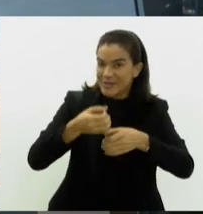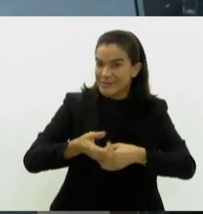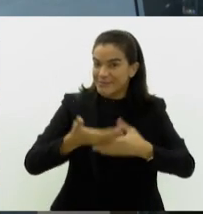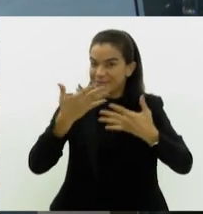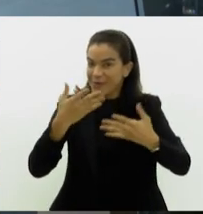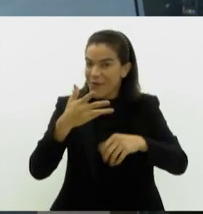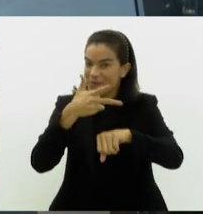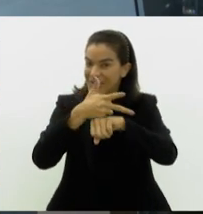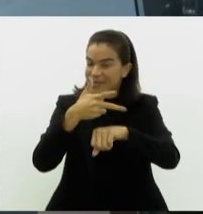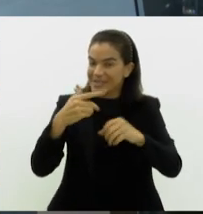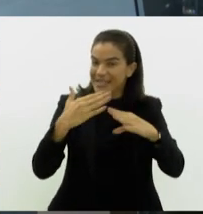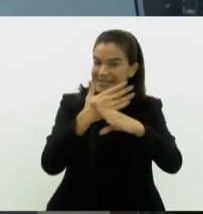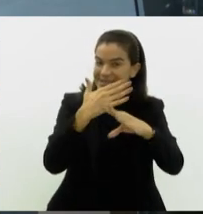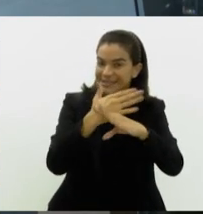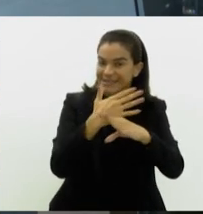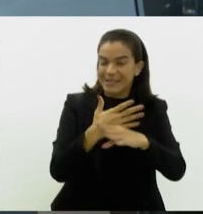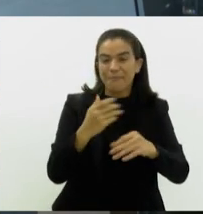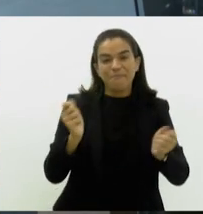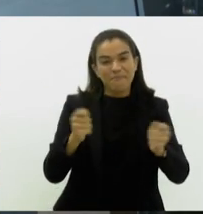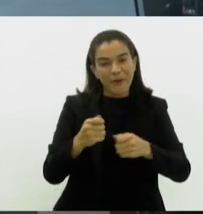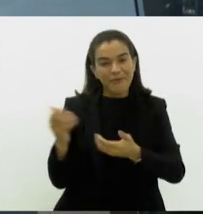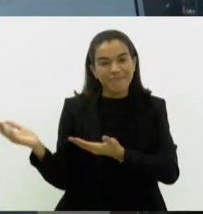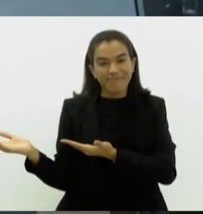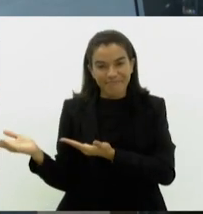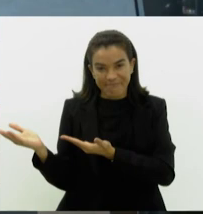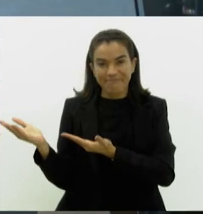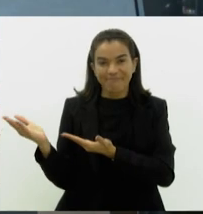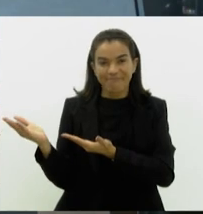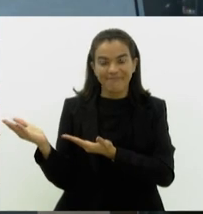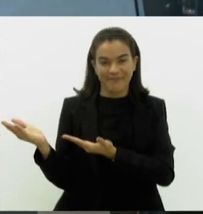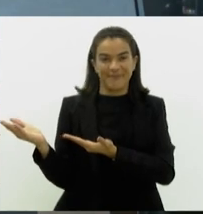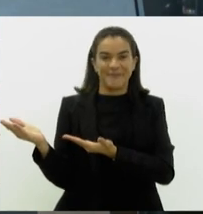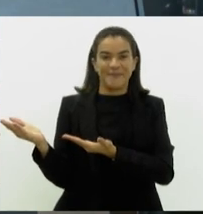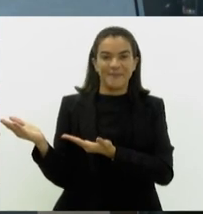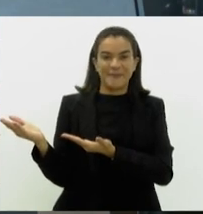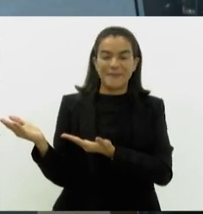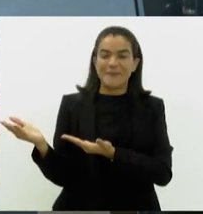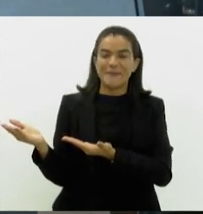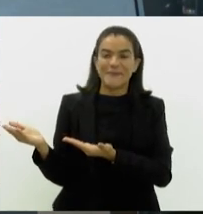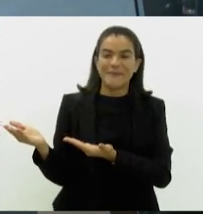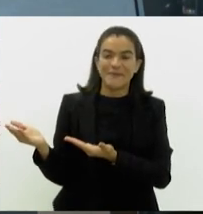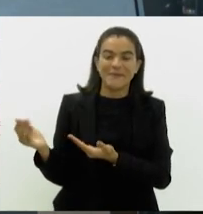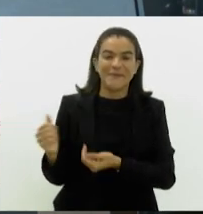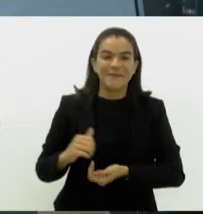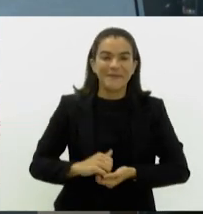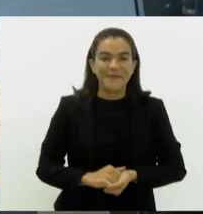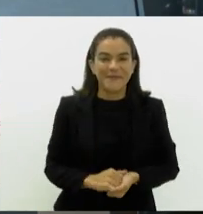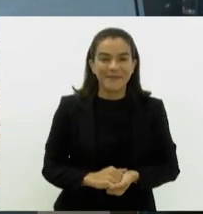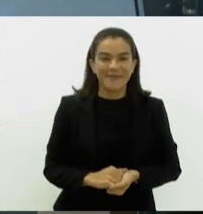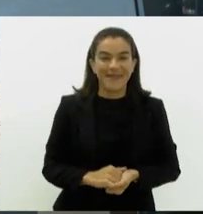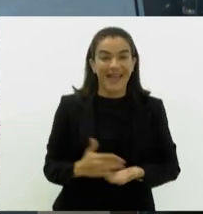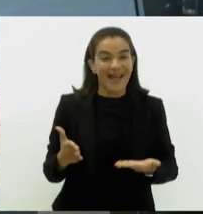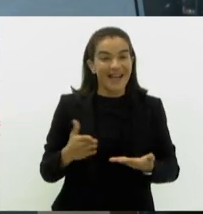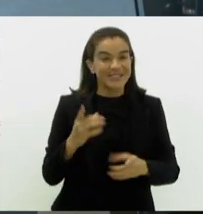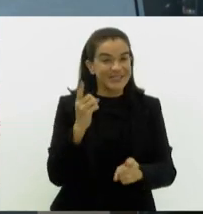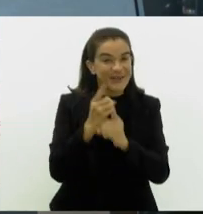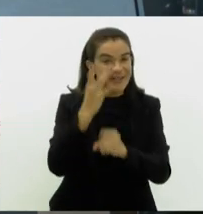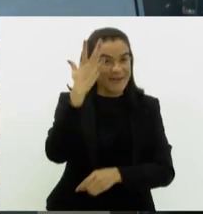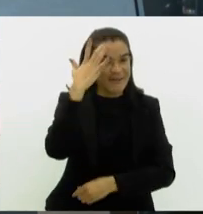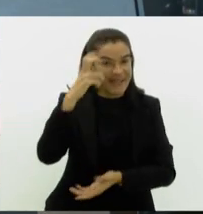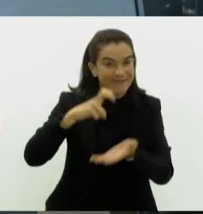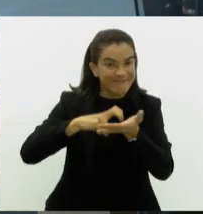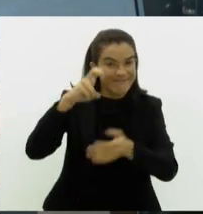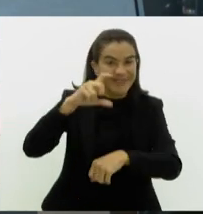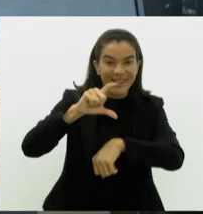da sua cidade, é só acessar o nosso e-mail, tvalerge, arroba, alerge.rj.gov.br. A gente se encontra amanhã,